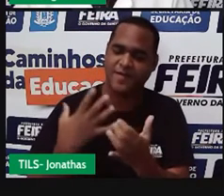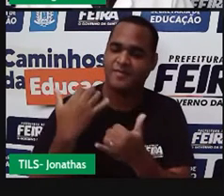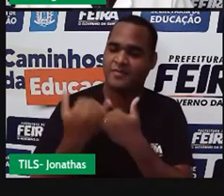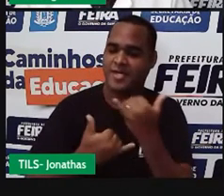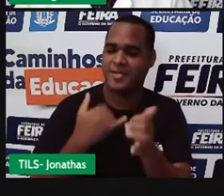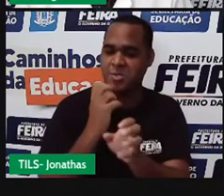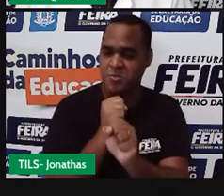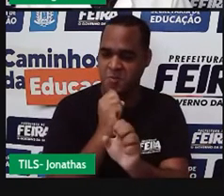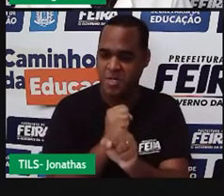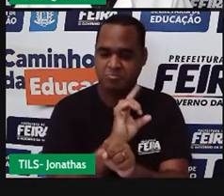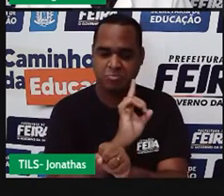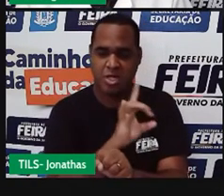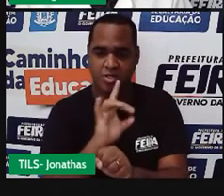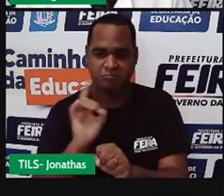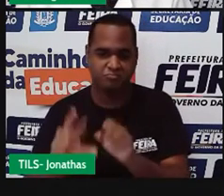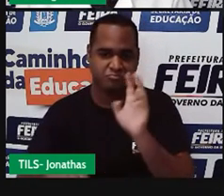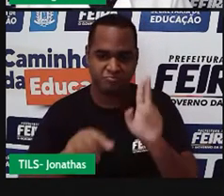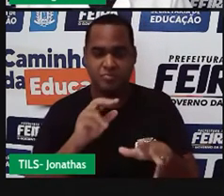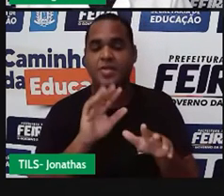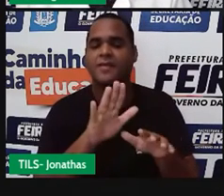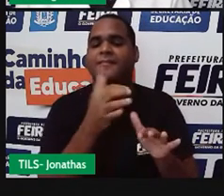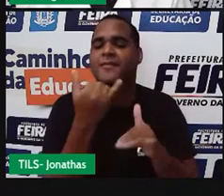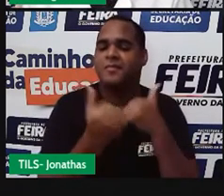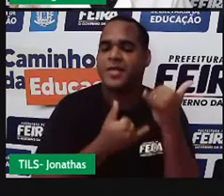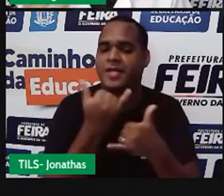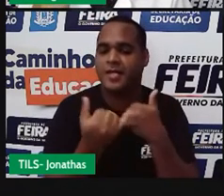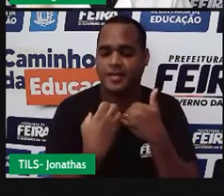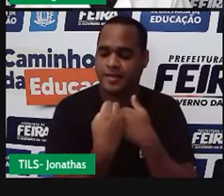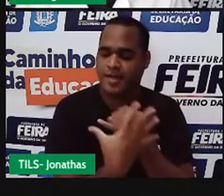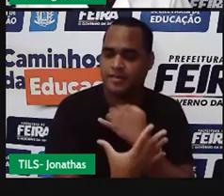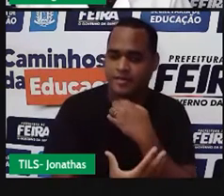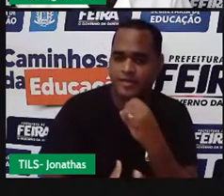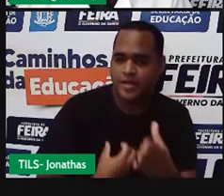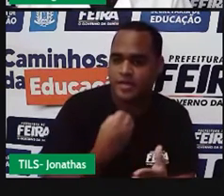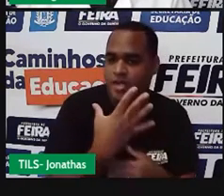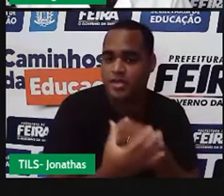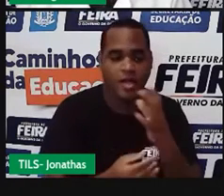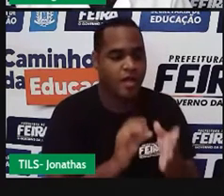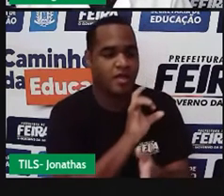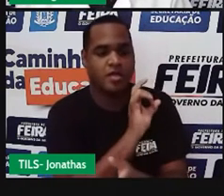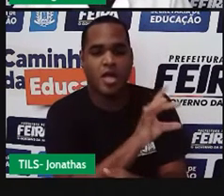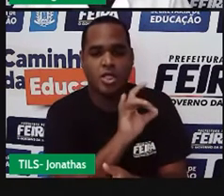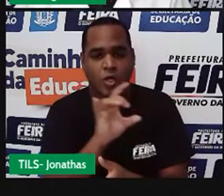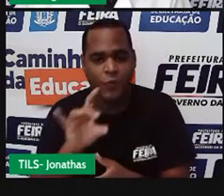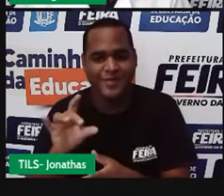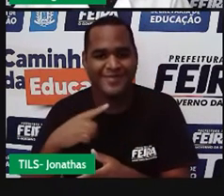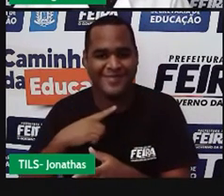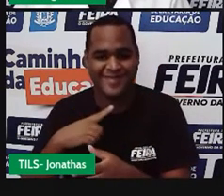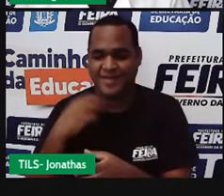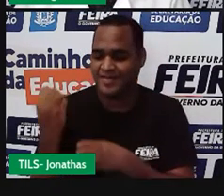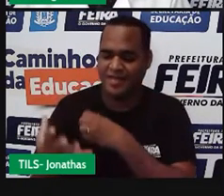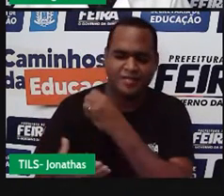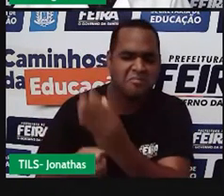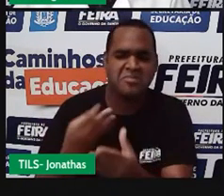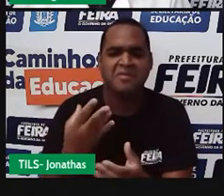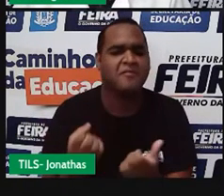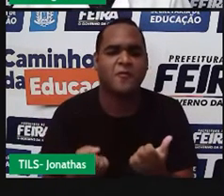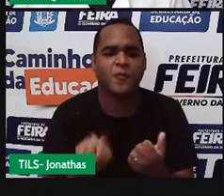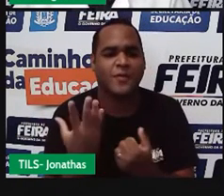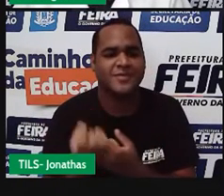Quantos brinquedos serão doados para cada instituição? Então, bora raciocinar?